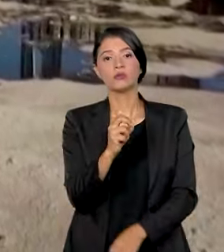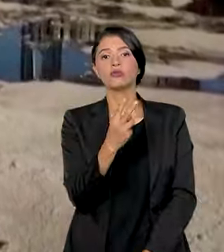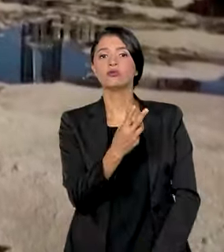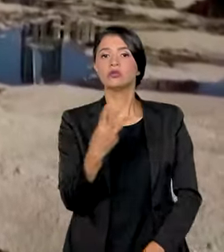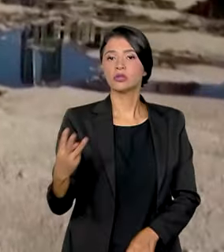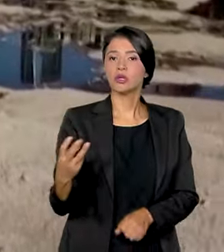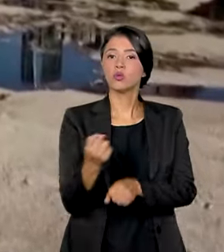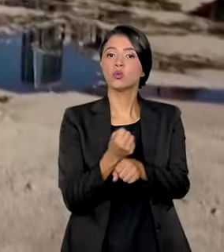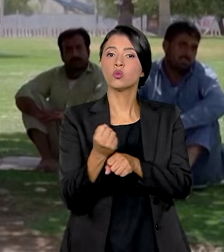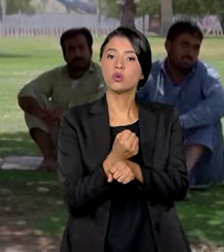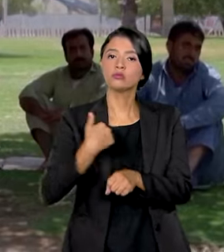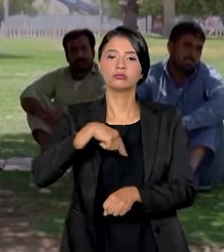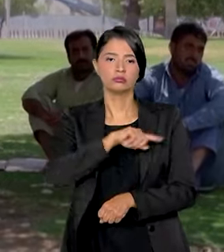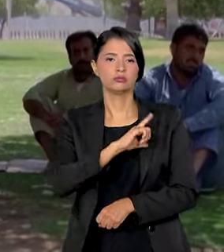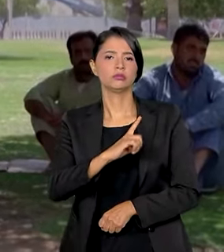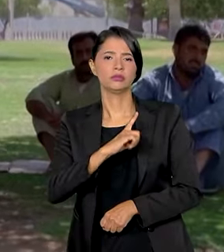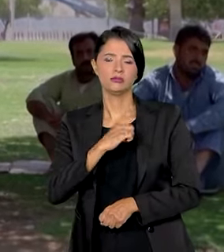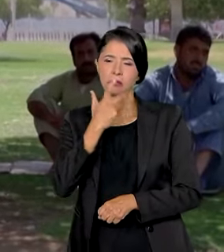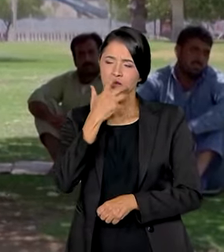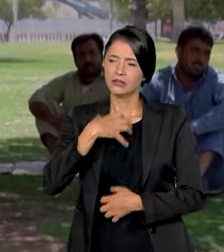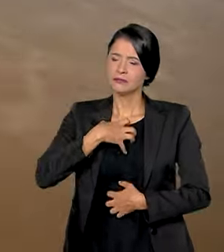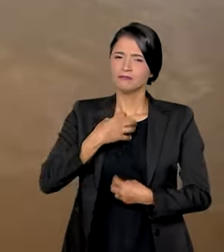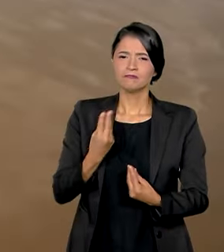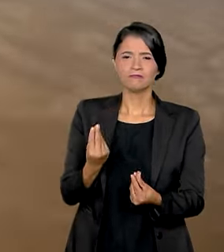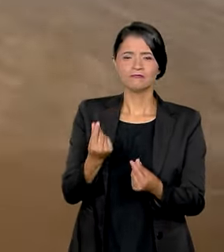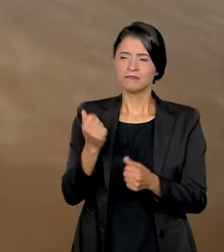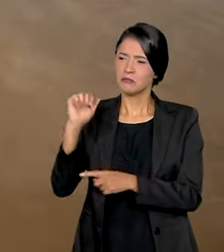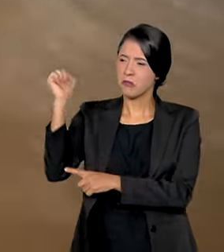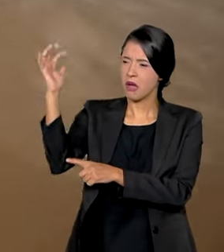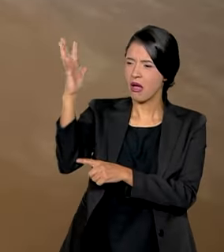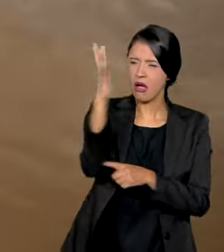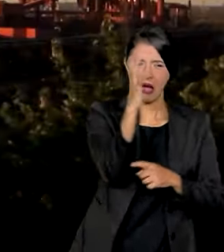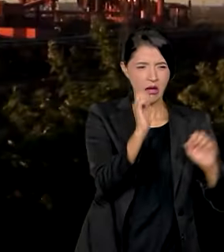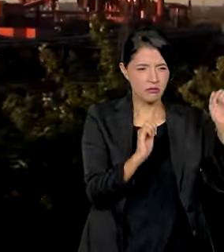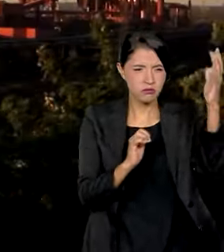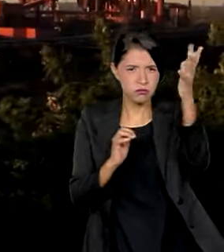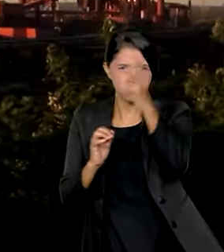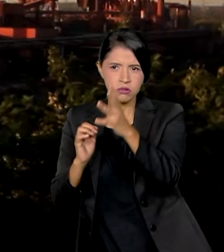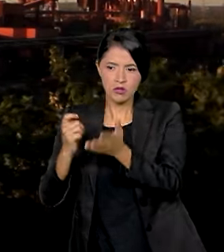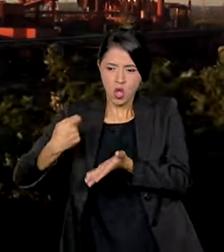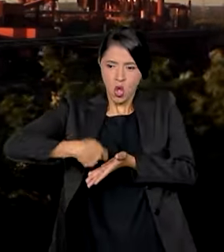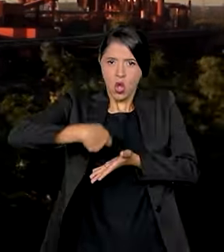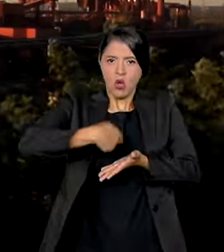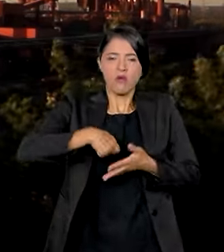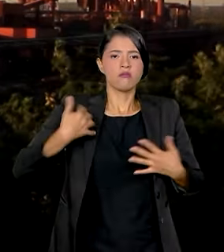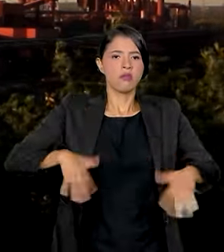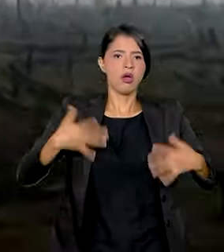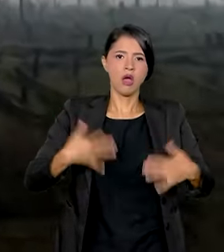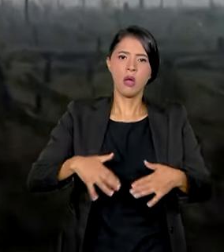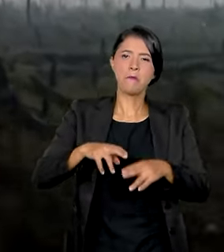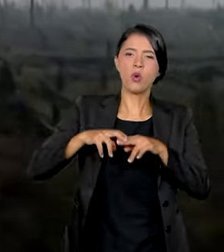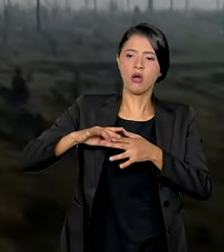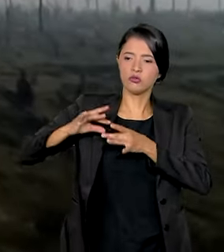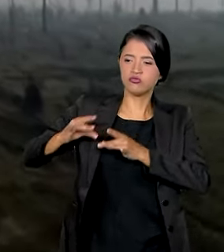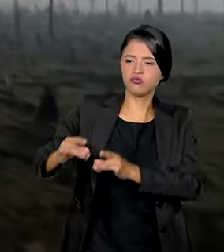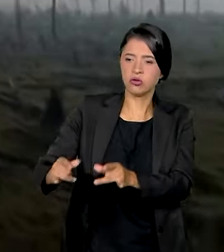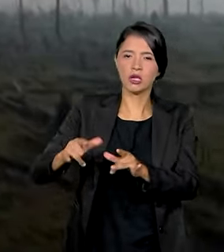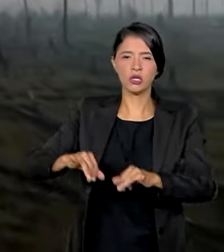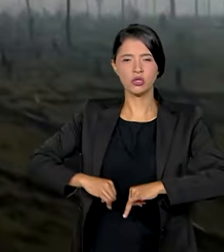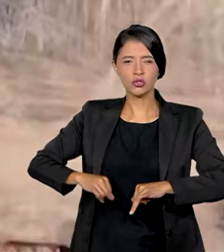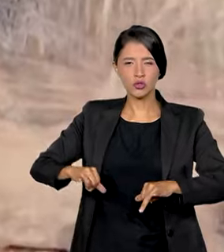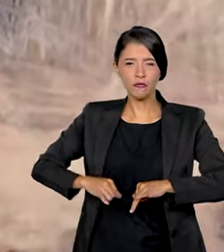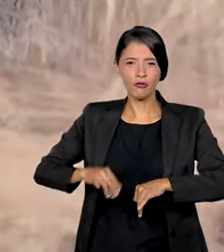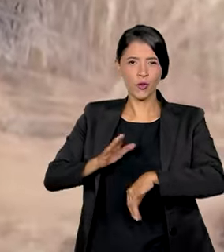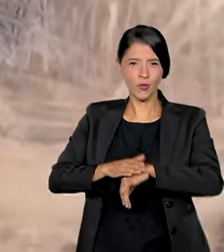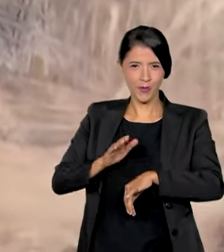2023 foi o ano em que tivemos a sensação de que o meio ambiente começou a cobrar mais caro pela destruição que